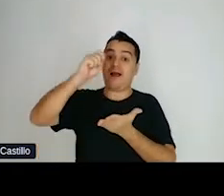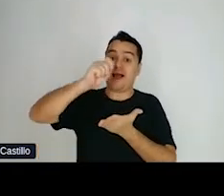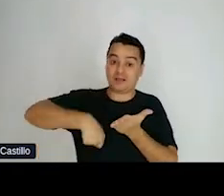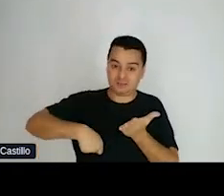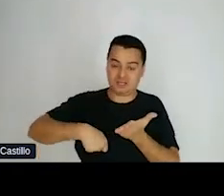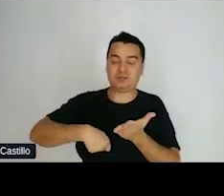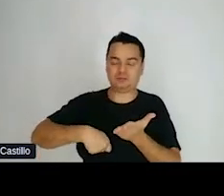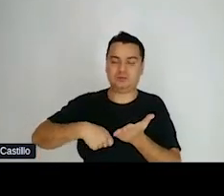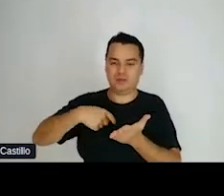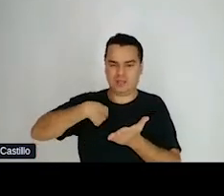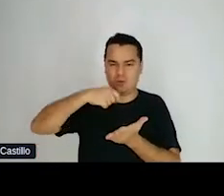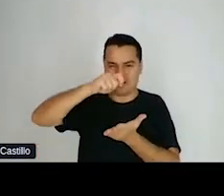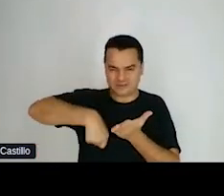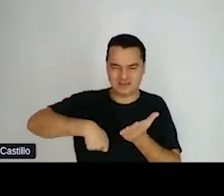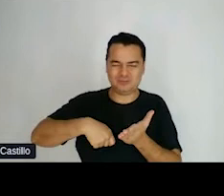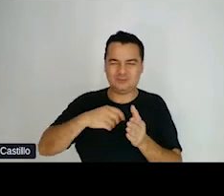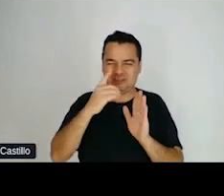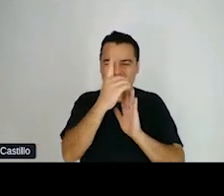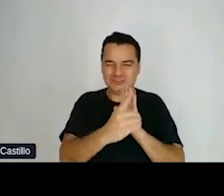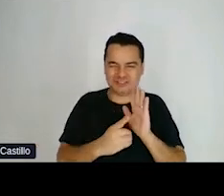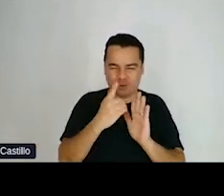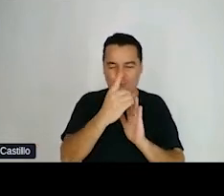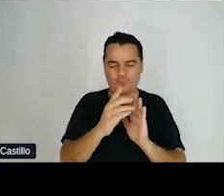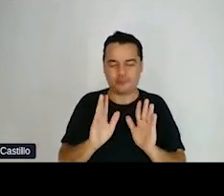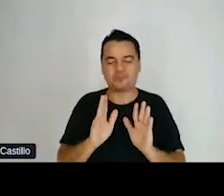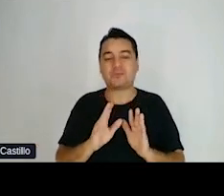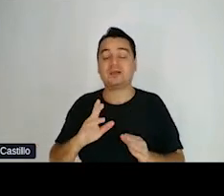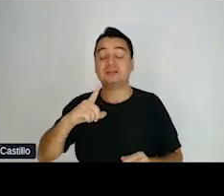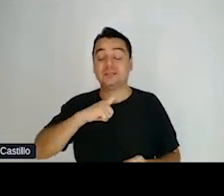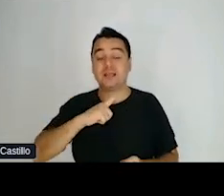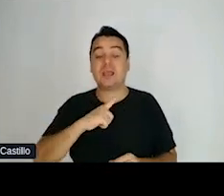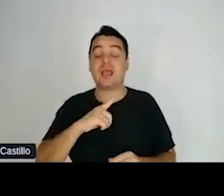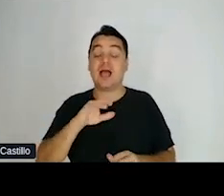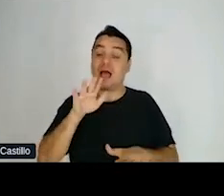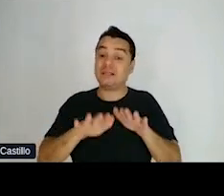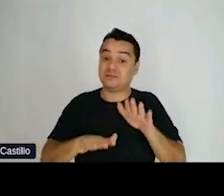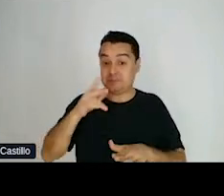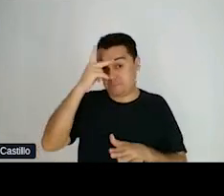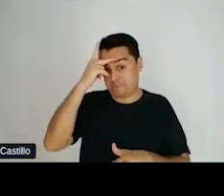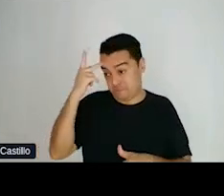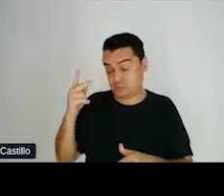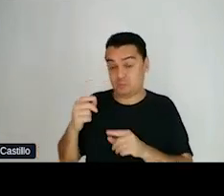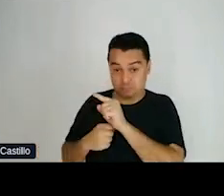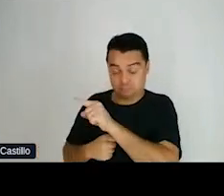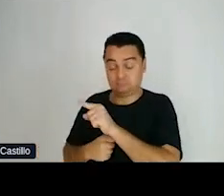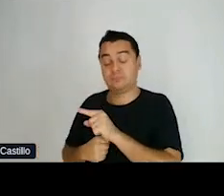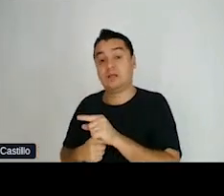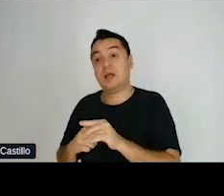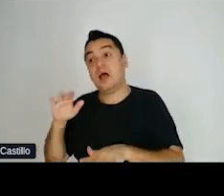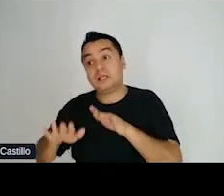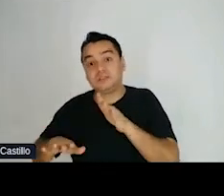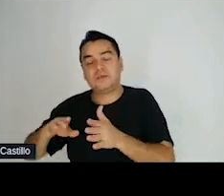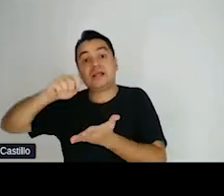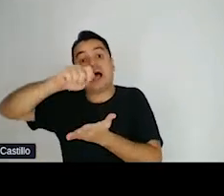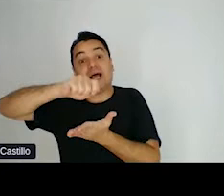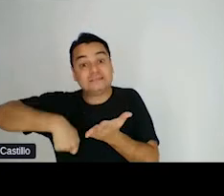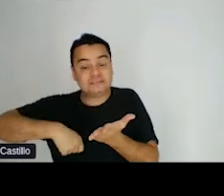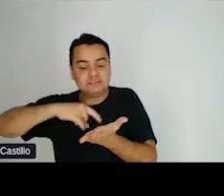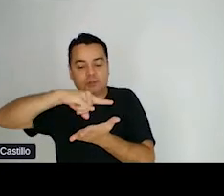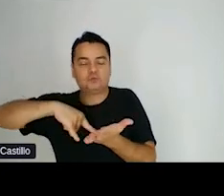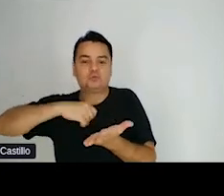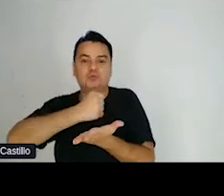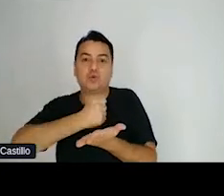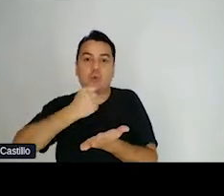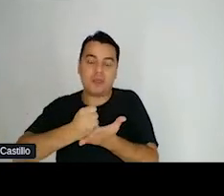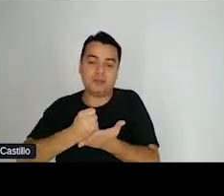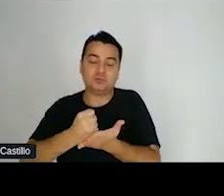a ClicSign. Ou seja, ela te dá a possibilidade de você, por exemplo, assinar um documento entrando no